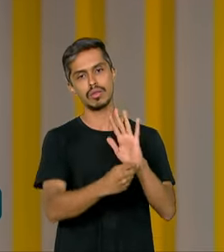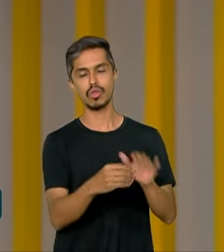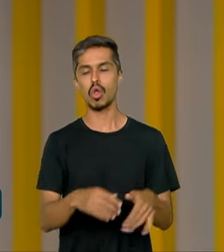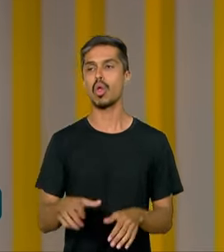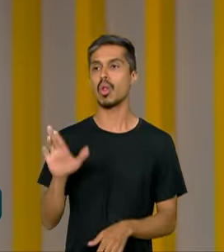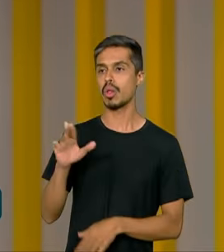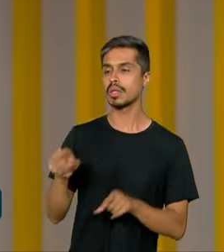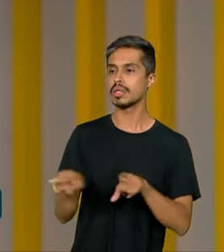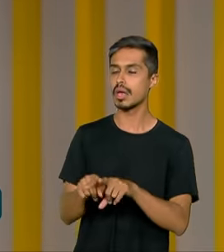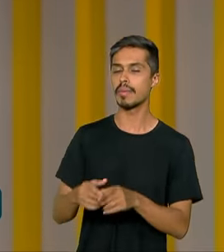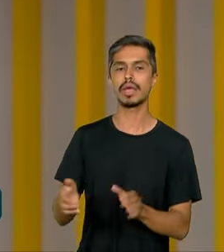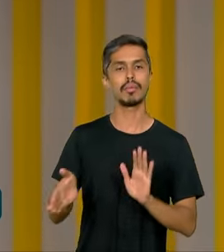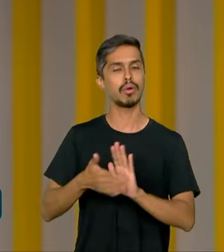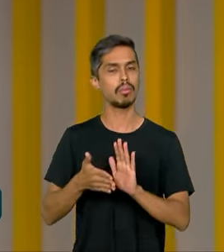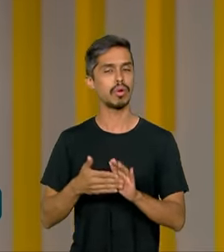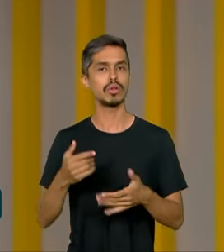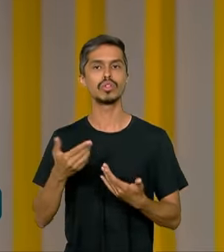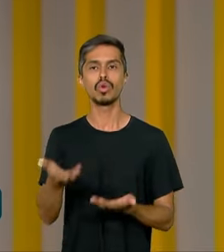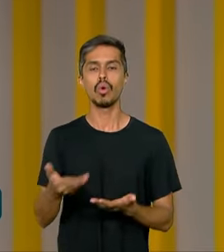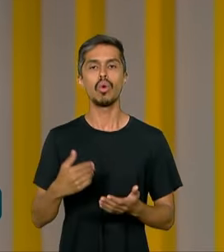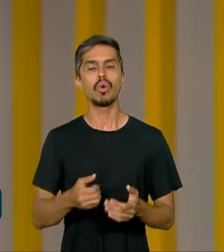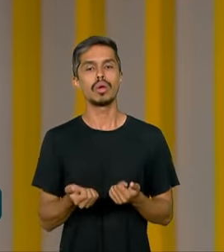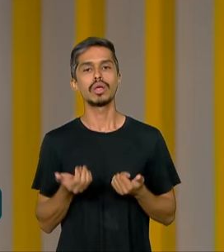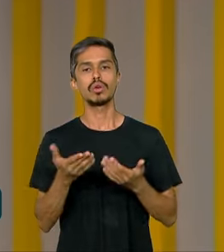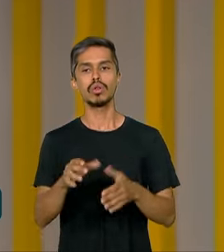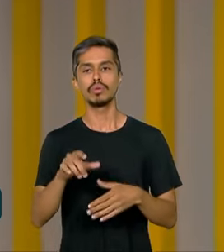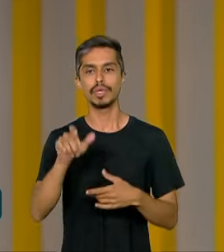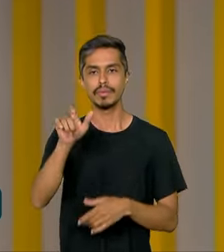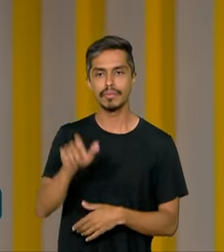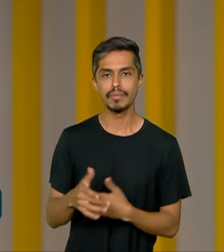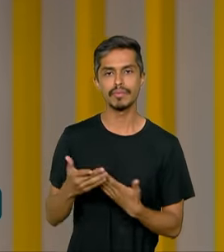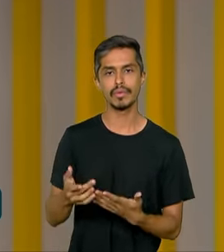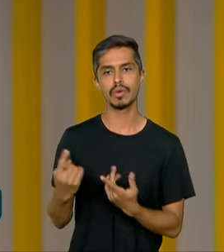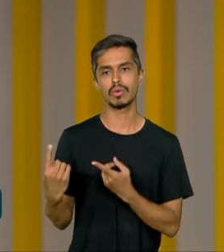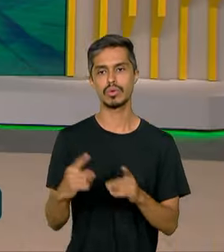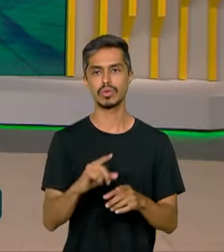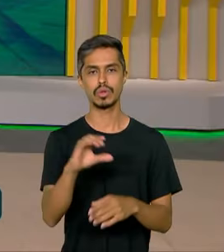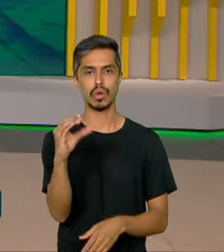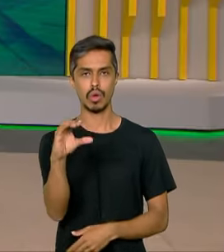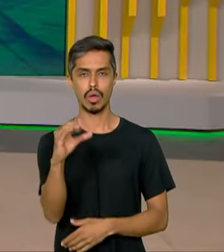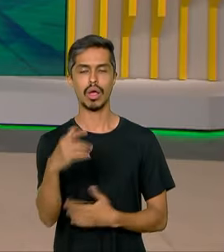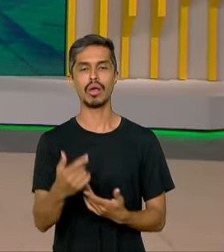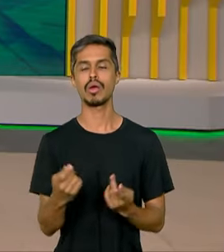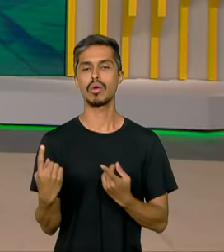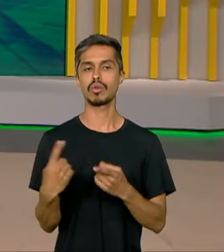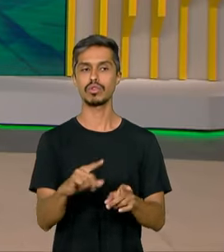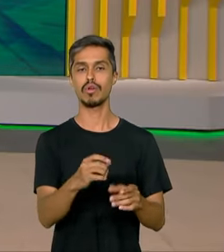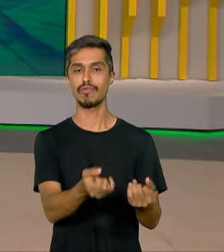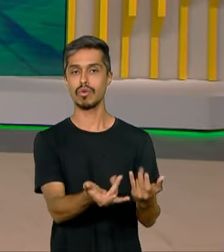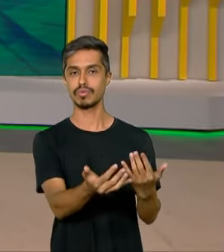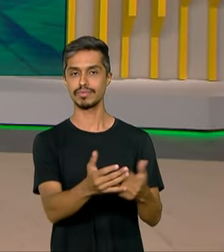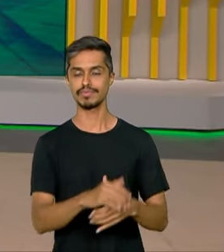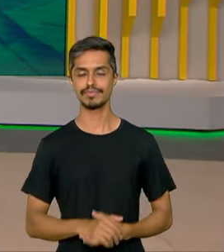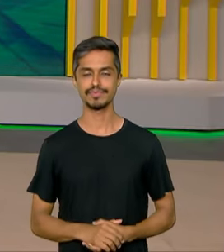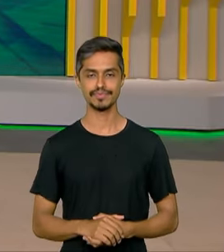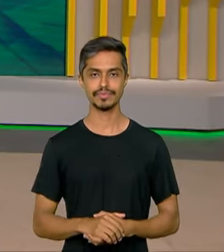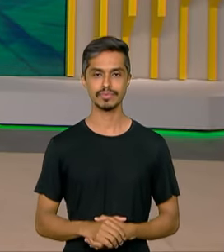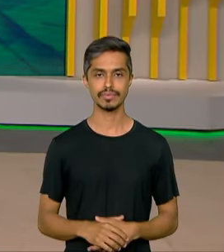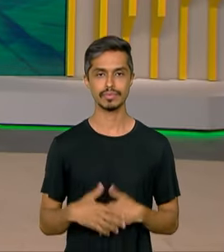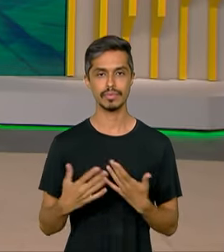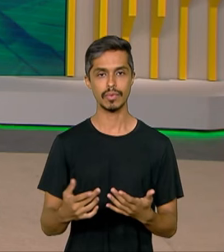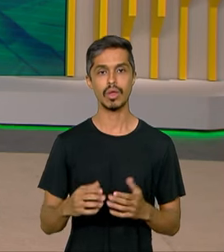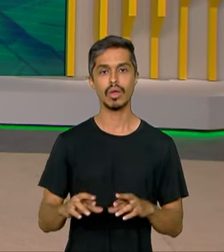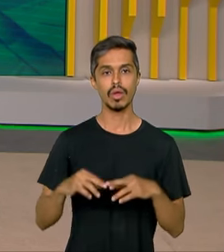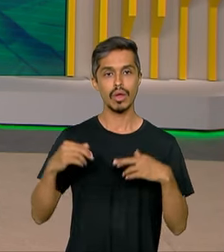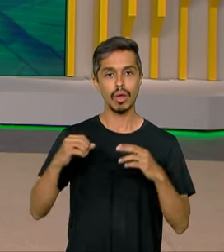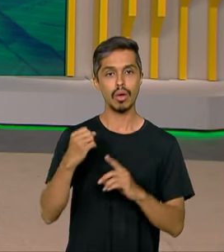ofereceu ajuda do governo brasileiro, a Colômbia, no combate ao fogo. O Banco Central se reúne nesta